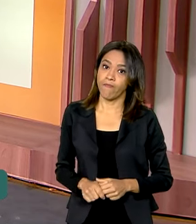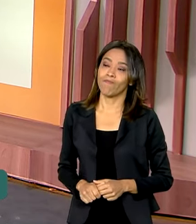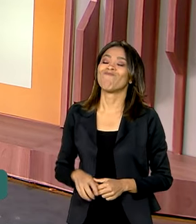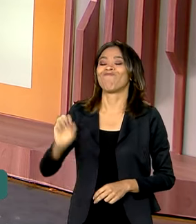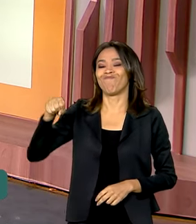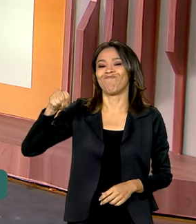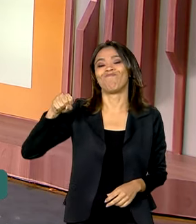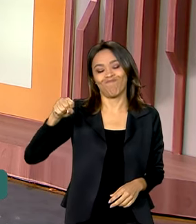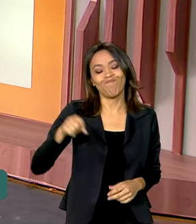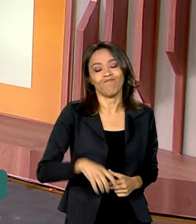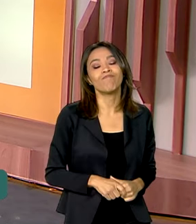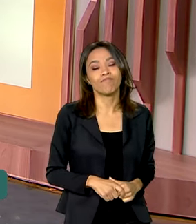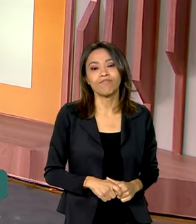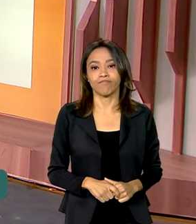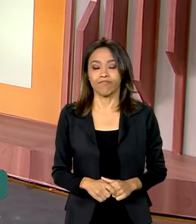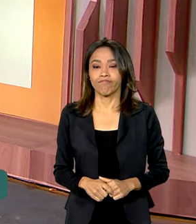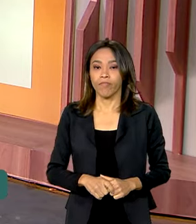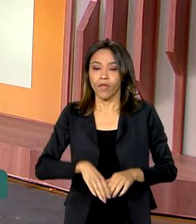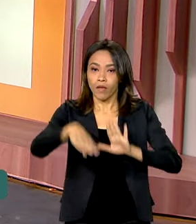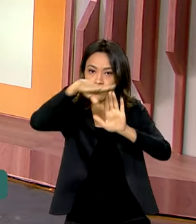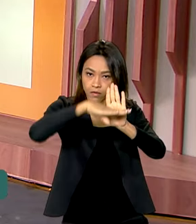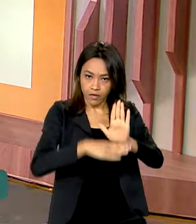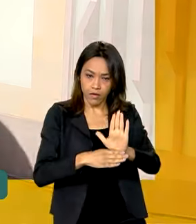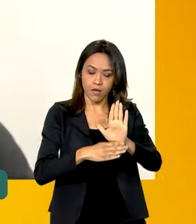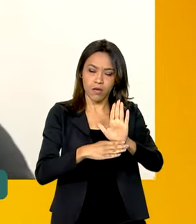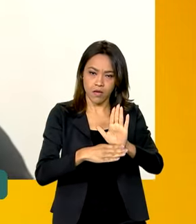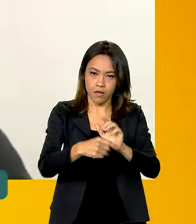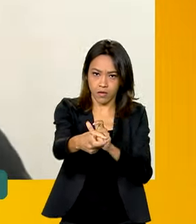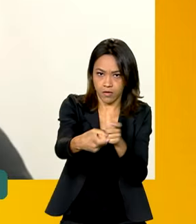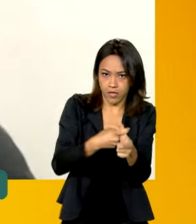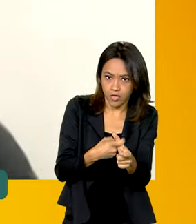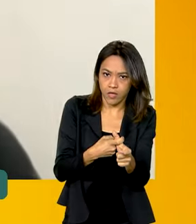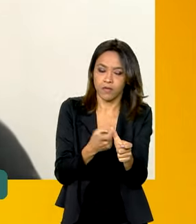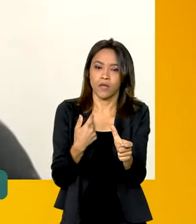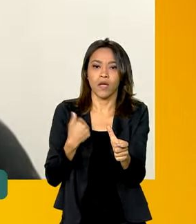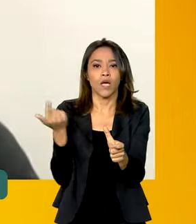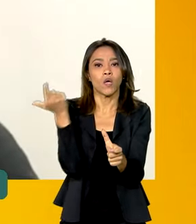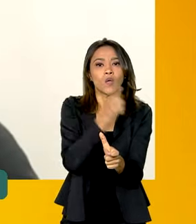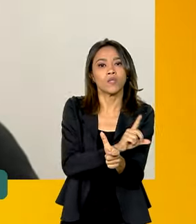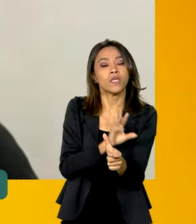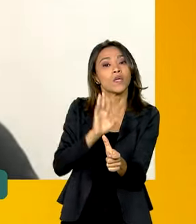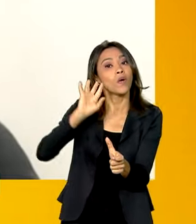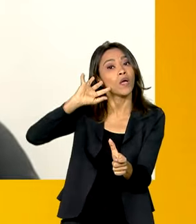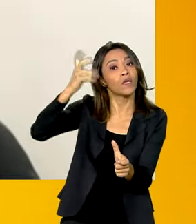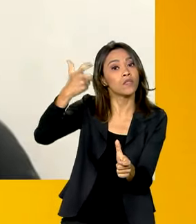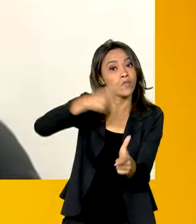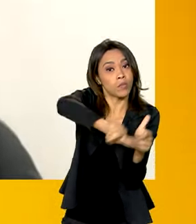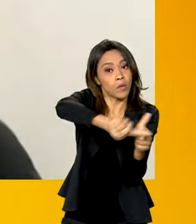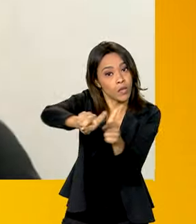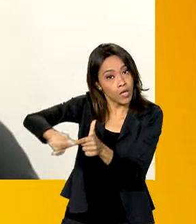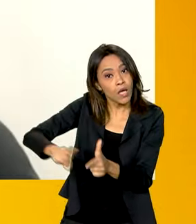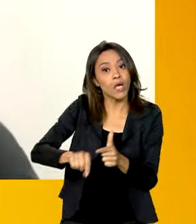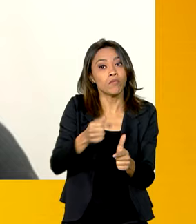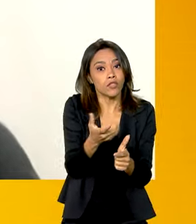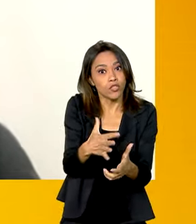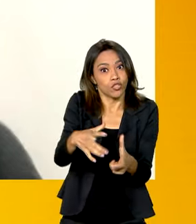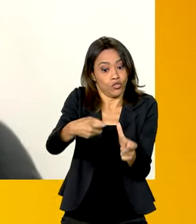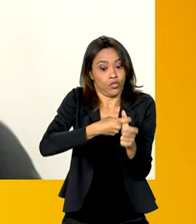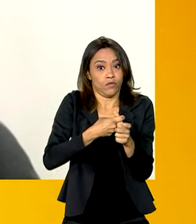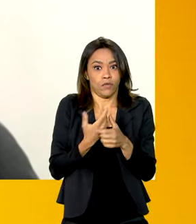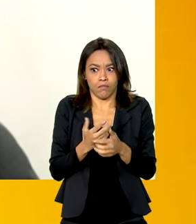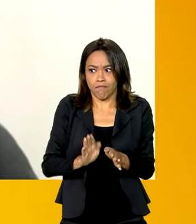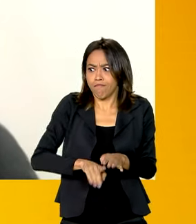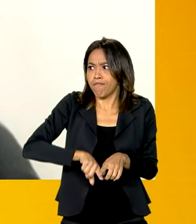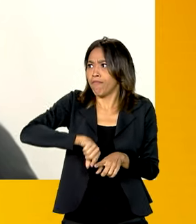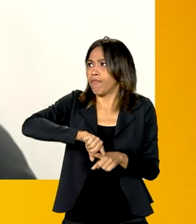Sim, sim. O Desenrola, além desses resultados diretos, ele trouxe para a pauta da sociedade, a gente ficou aqui há mais de um